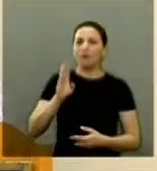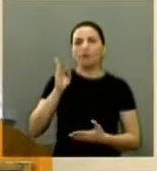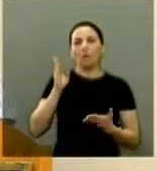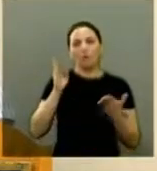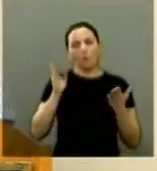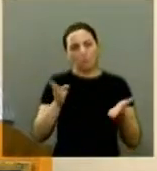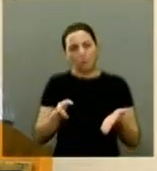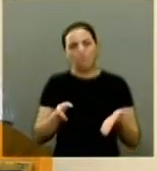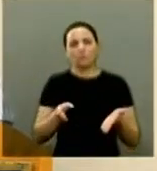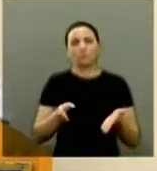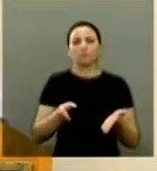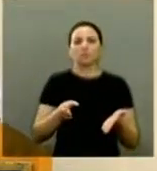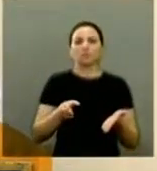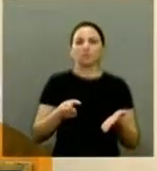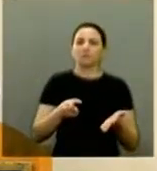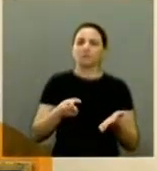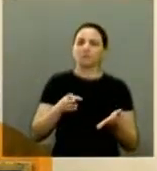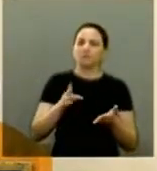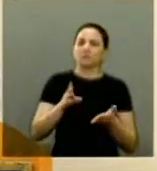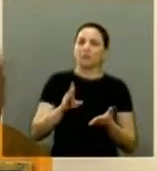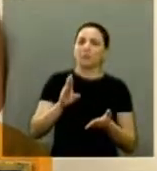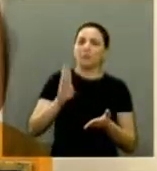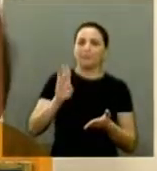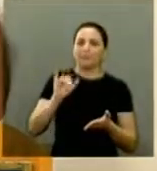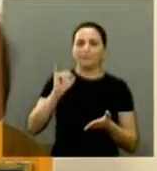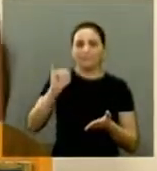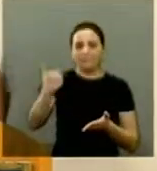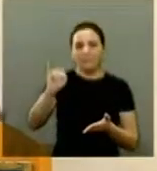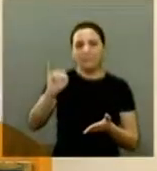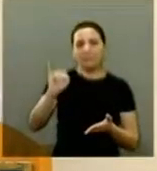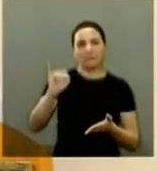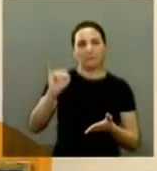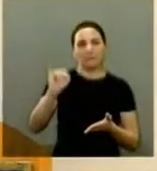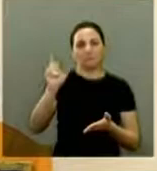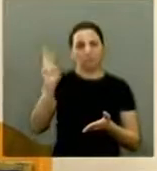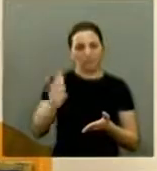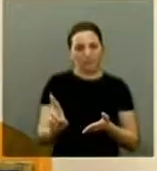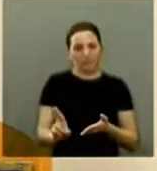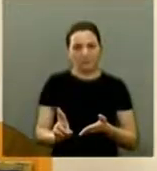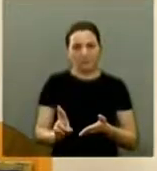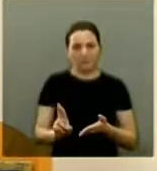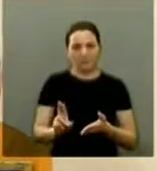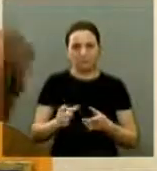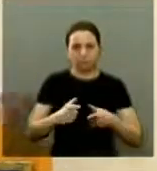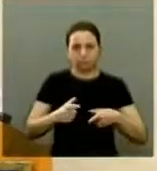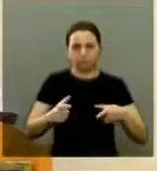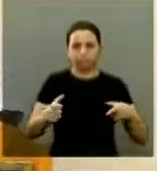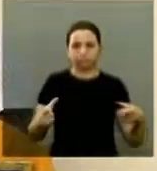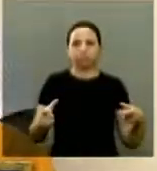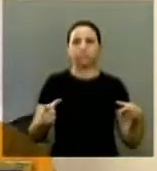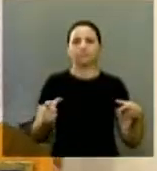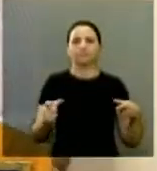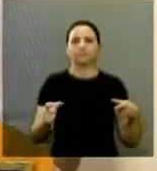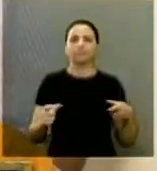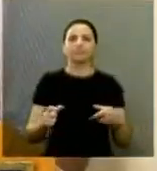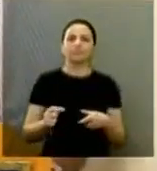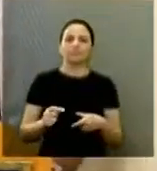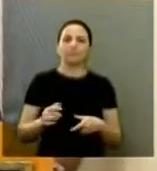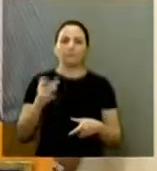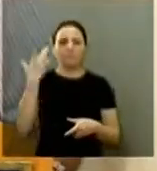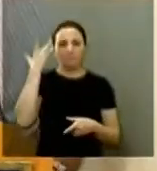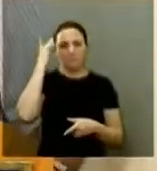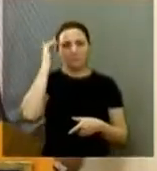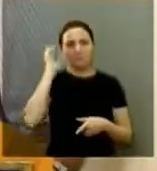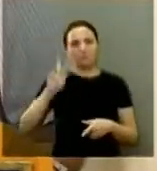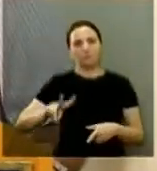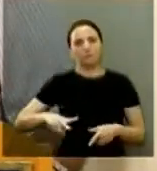fala mais em milhões se fala em bilhões bilhões eu acho que é